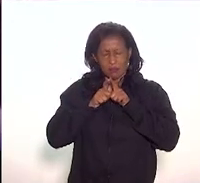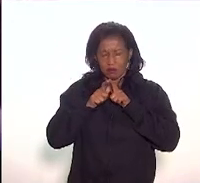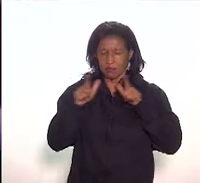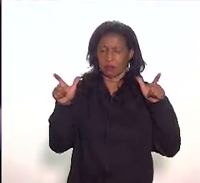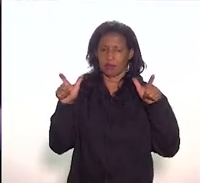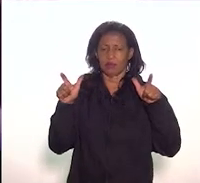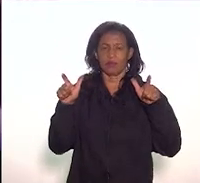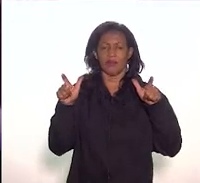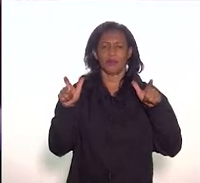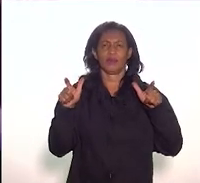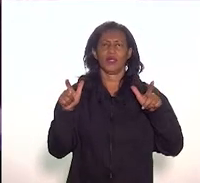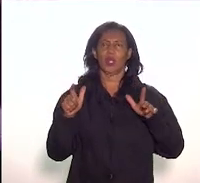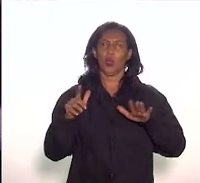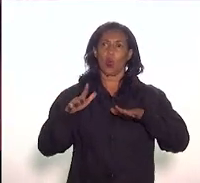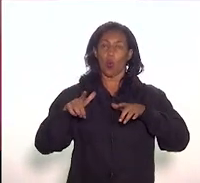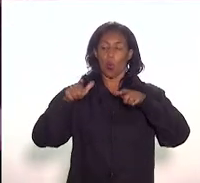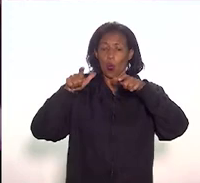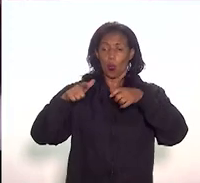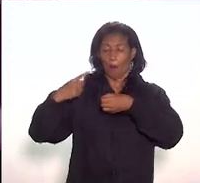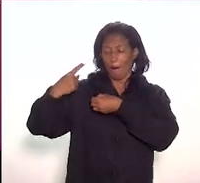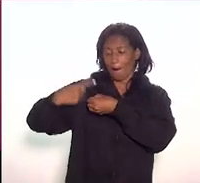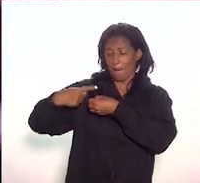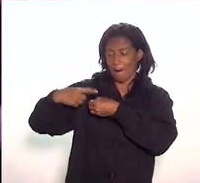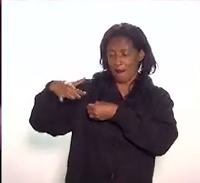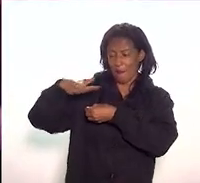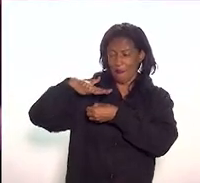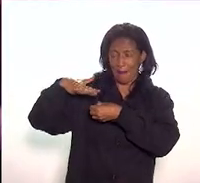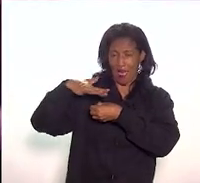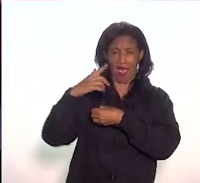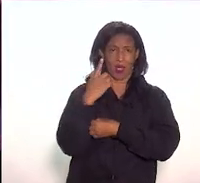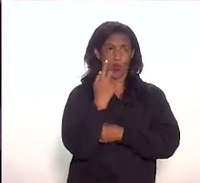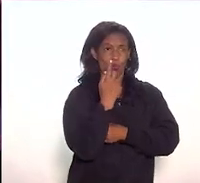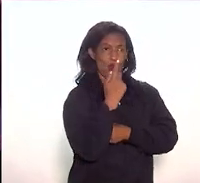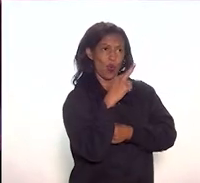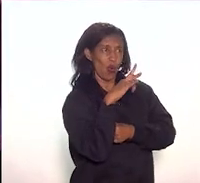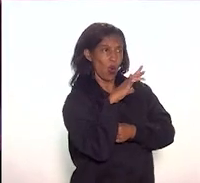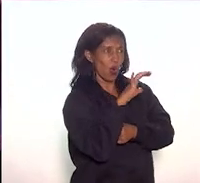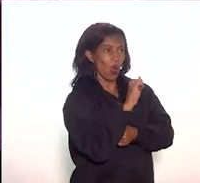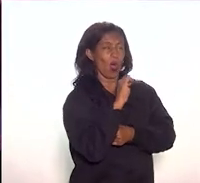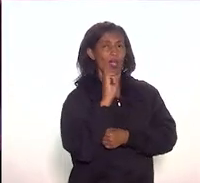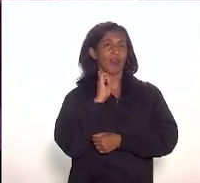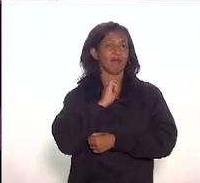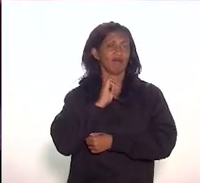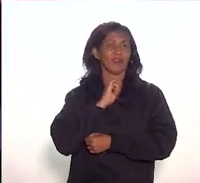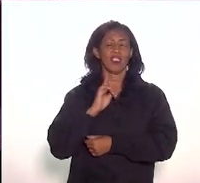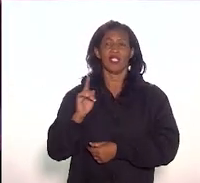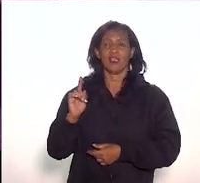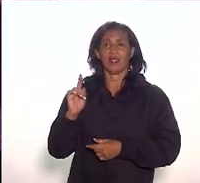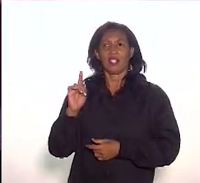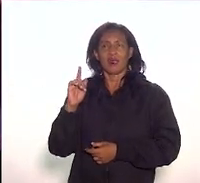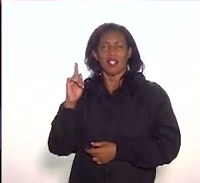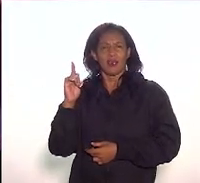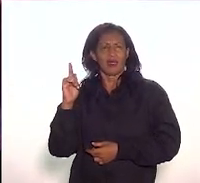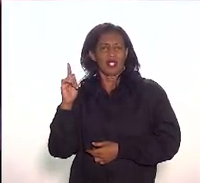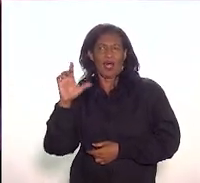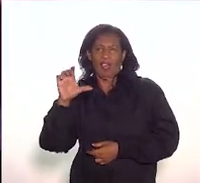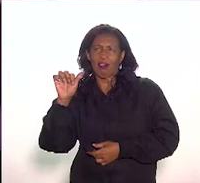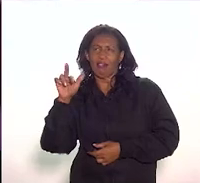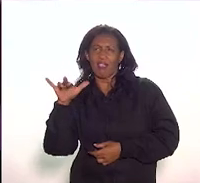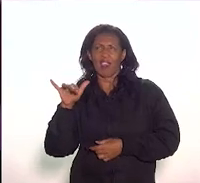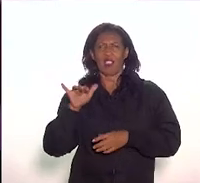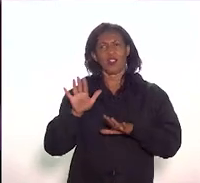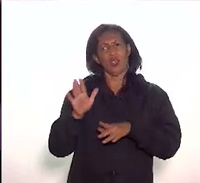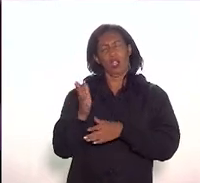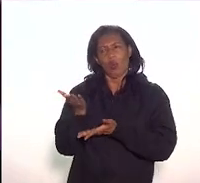o bairro Catete, Glória, Flamengo. e, de qualquer maneira, nós